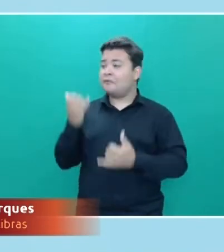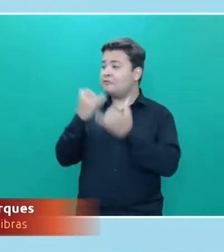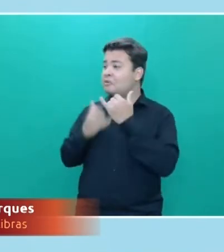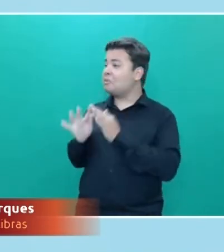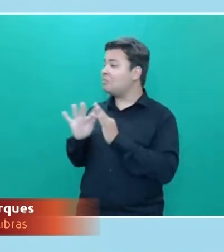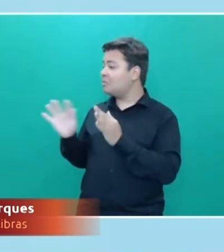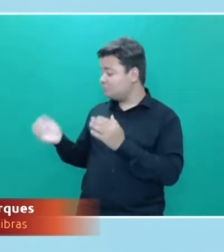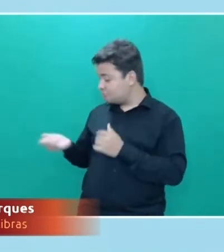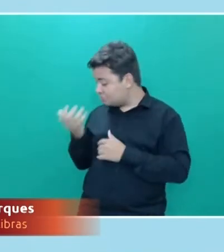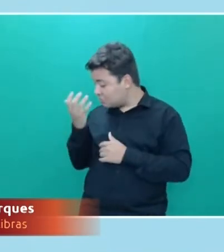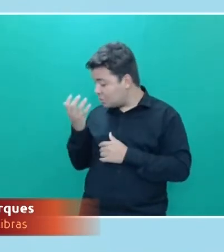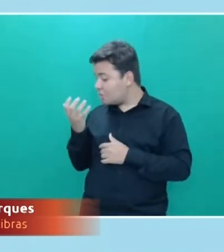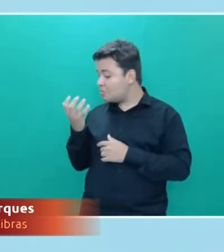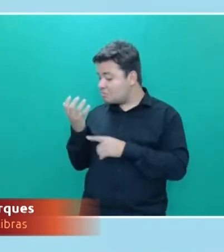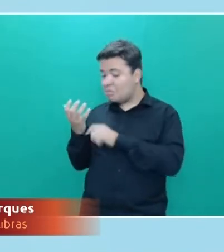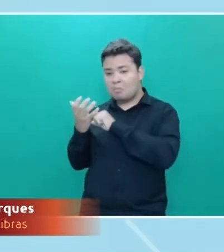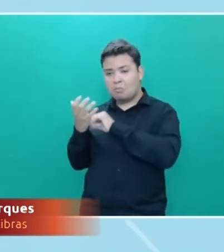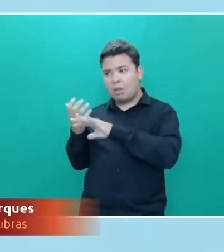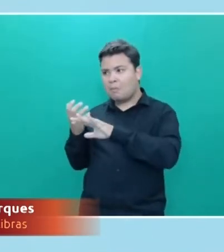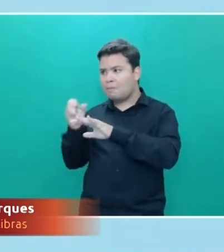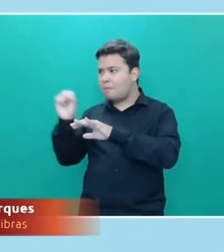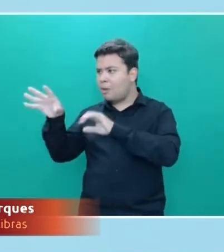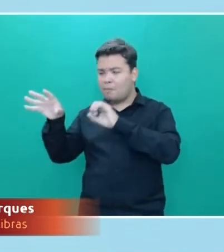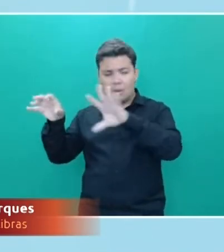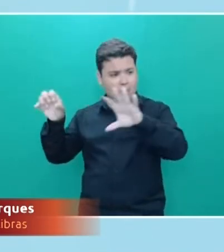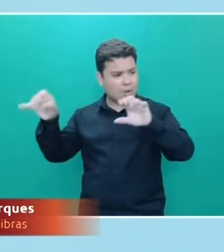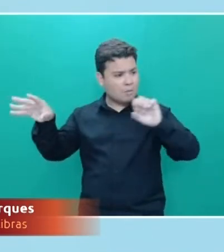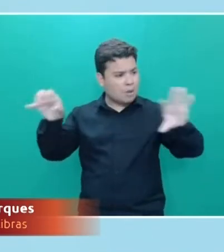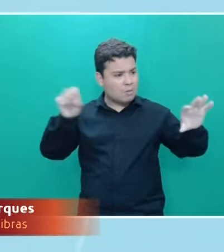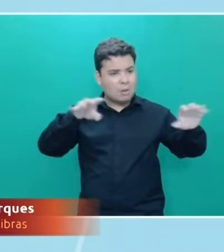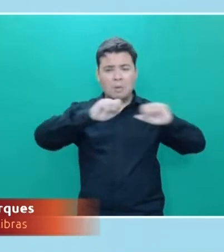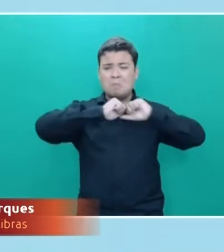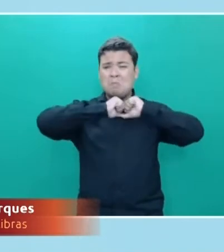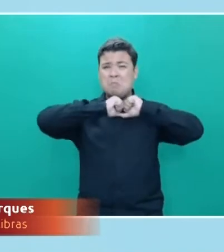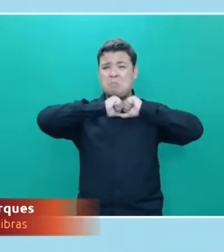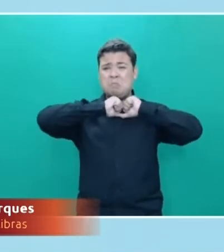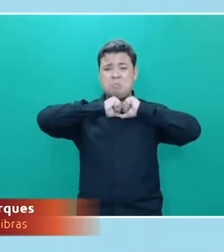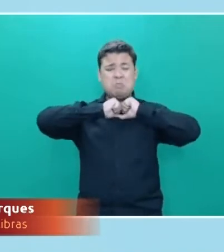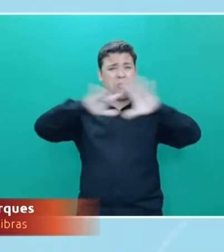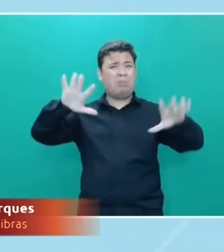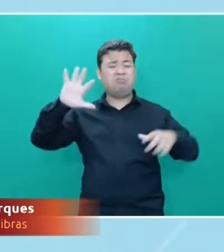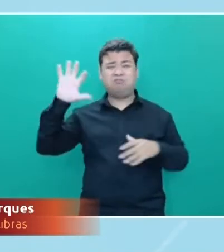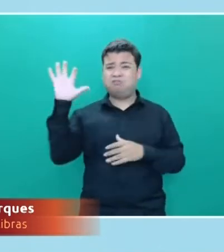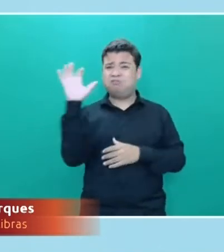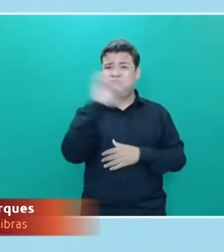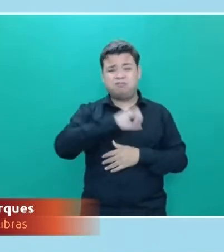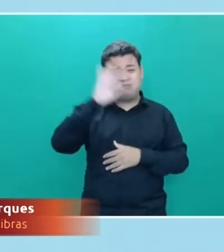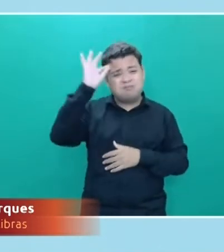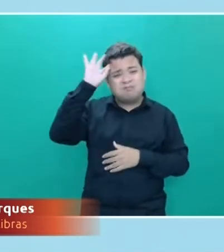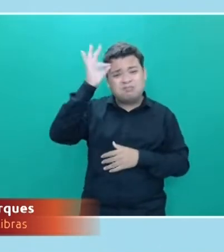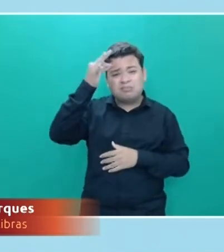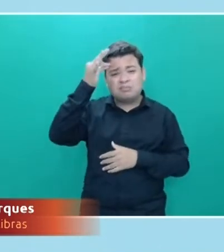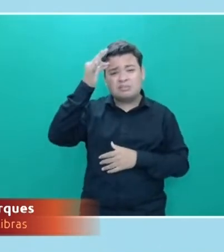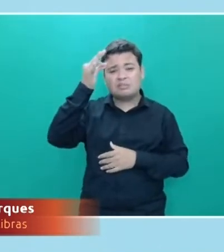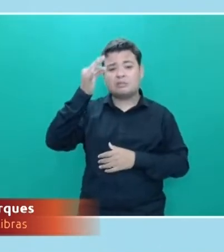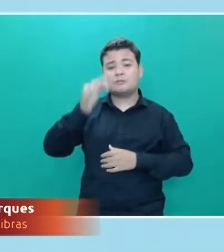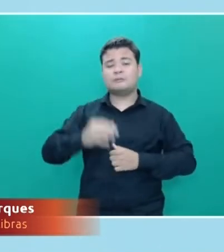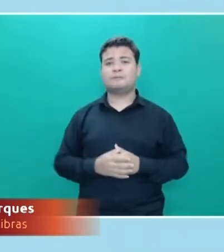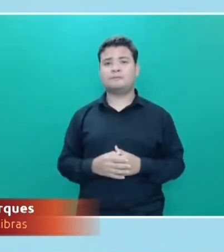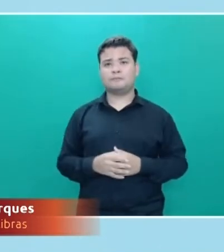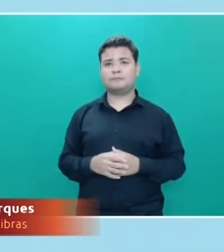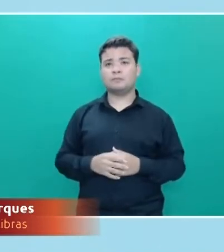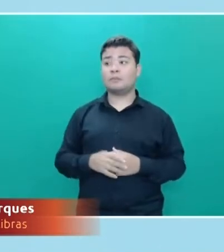e se espalha numa velocidade absurda. Então, as pessoas que fazem esse tipo